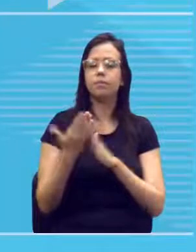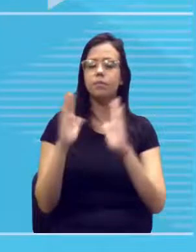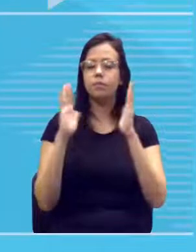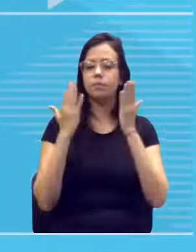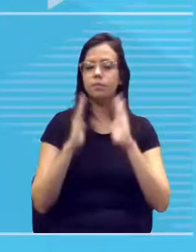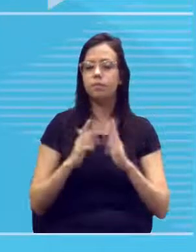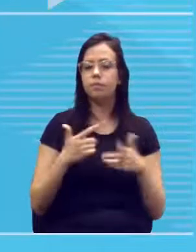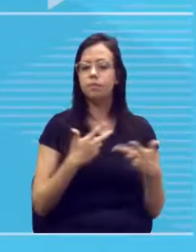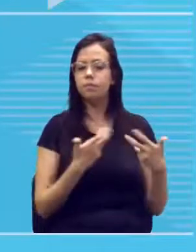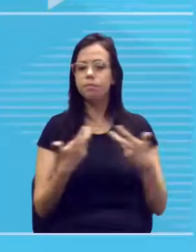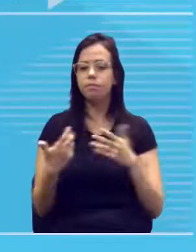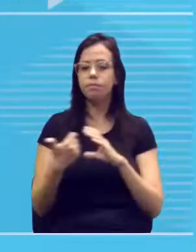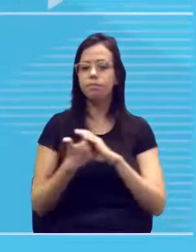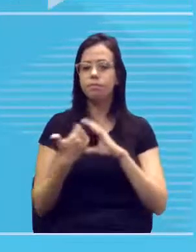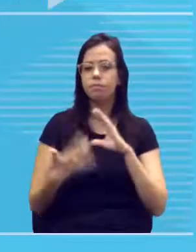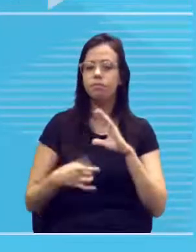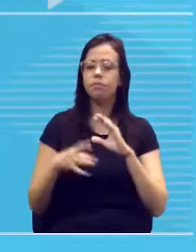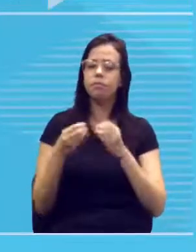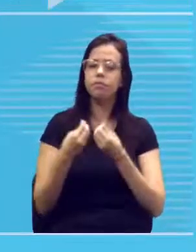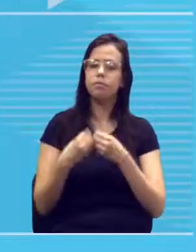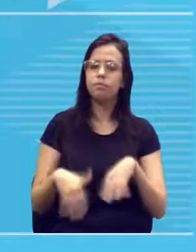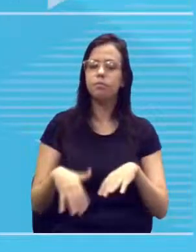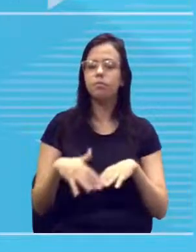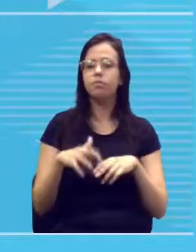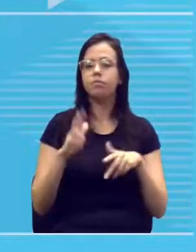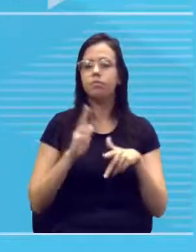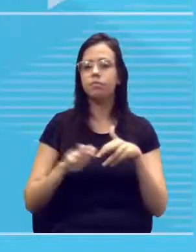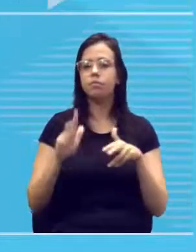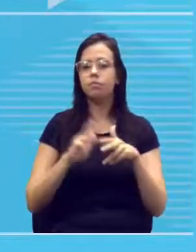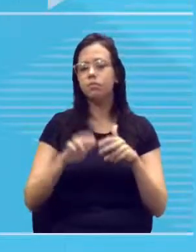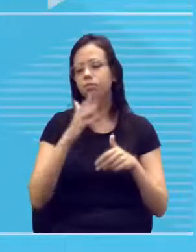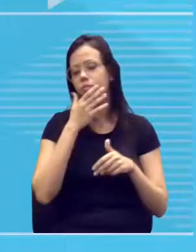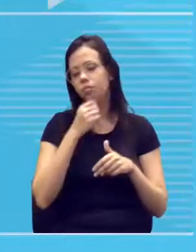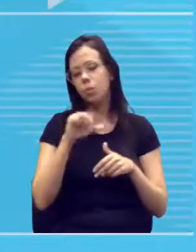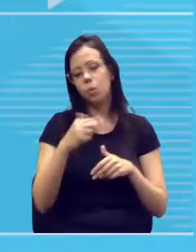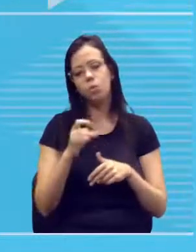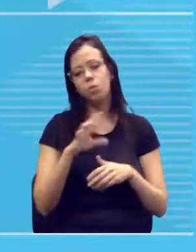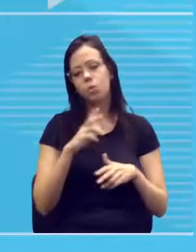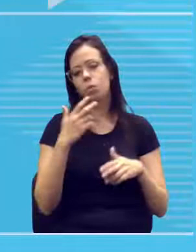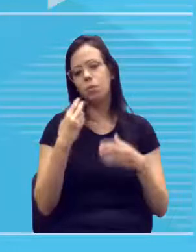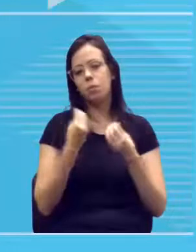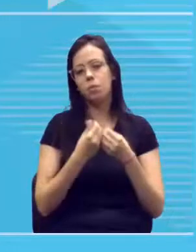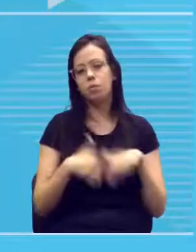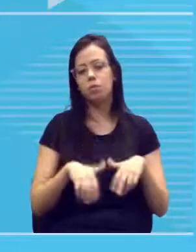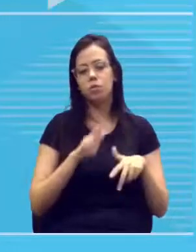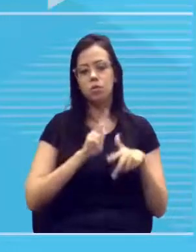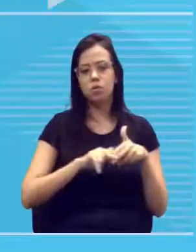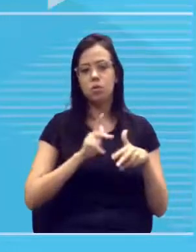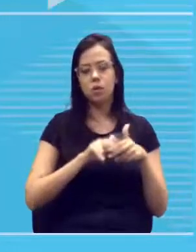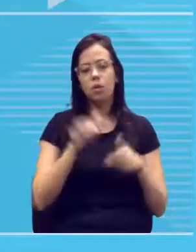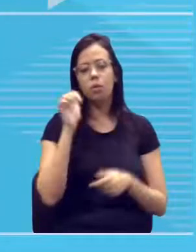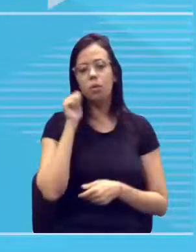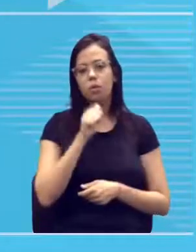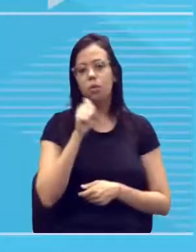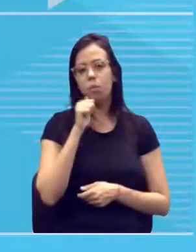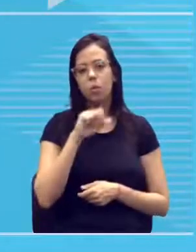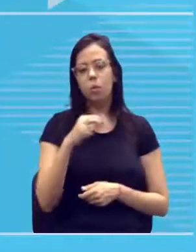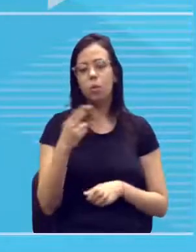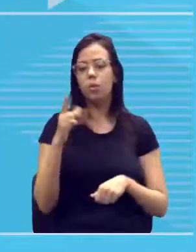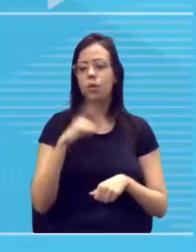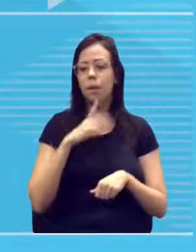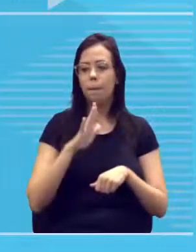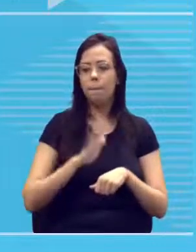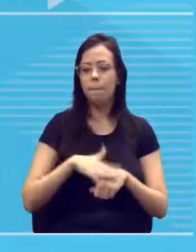aquela característica só afeta o sexo masculino. Ou só afeta o sexo feminino. Ou ela é muito mais comum no sexo